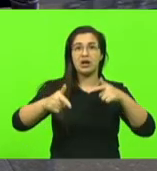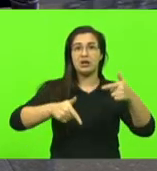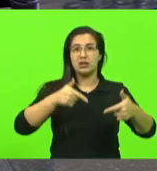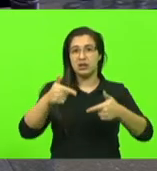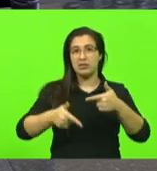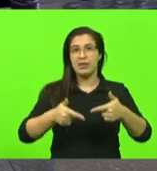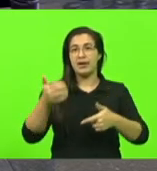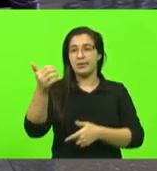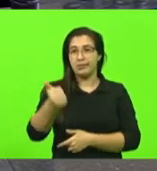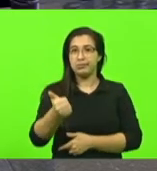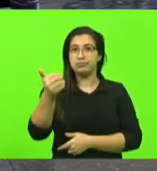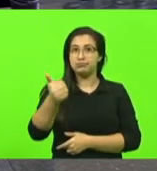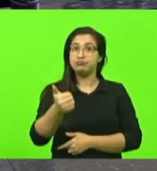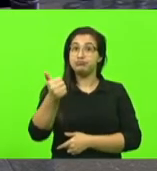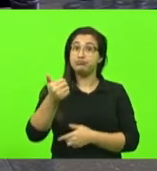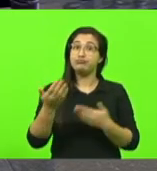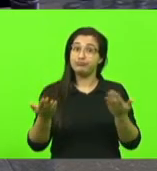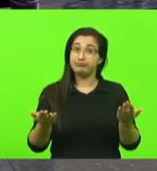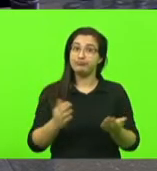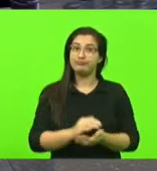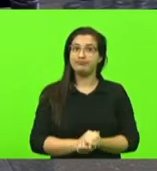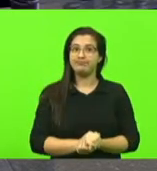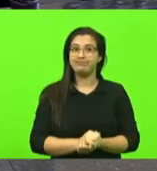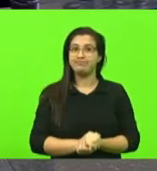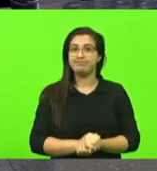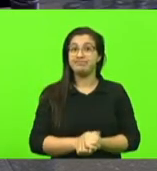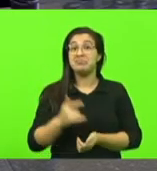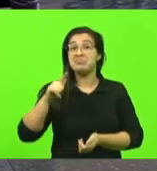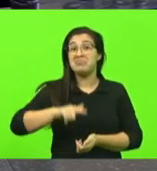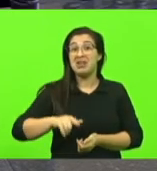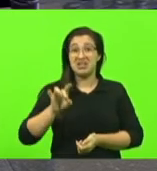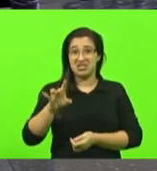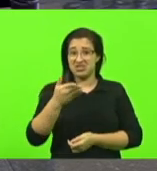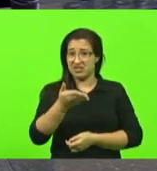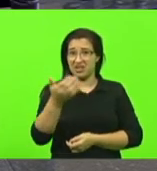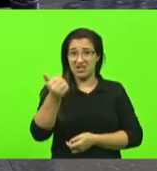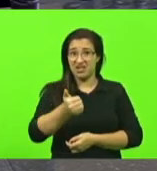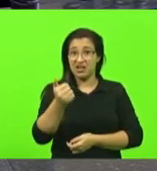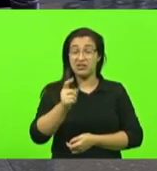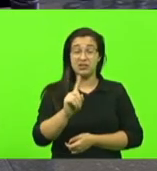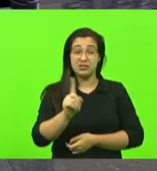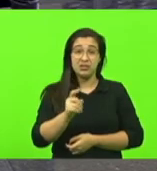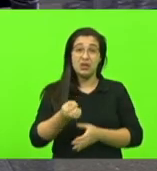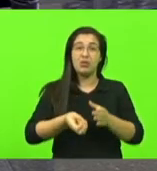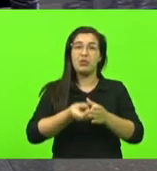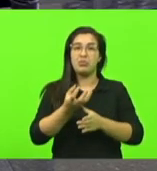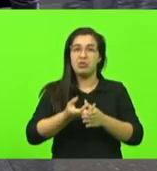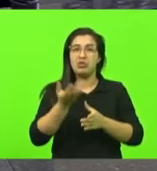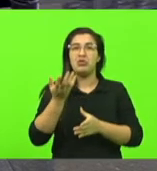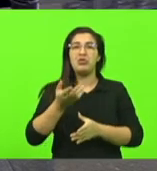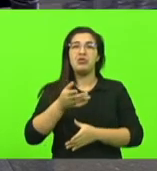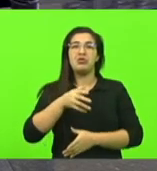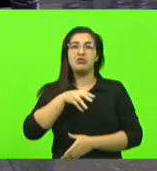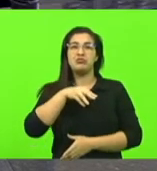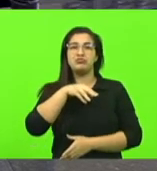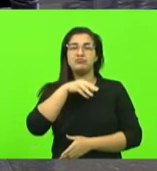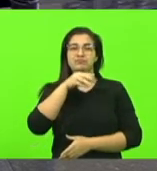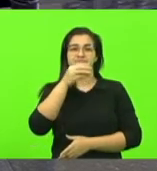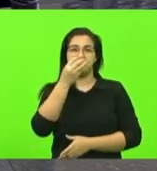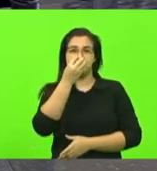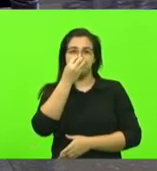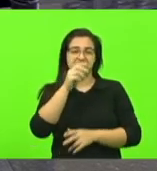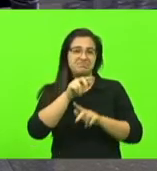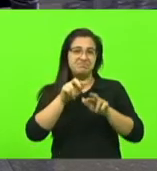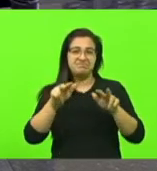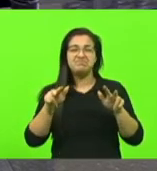animais e assim vale para quem produz suínos para quem produz aves para quem produz cereais é uma atividade de